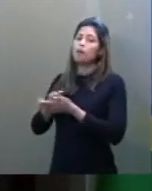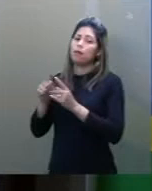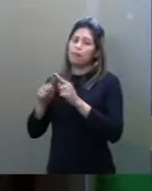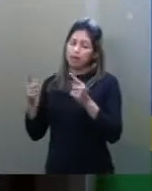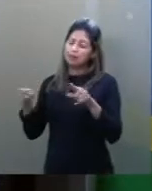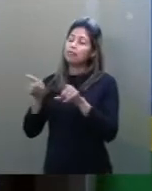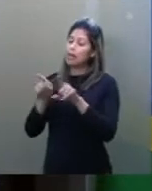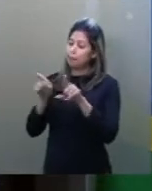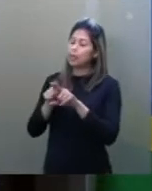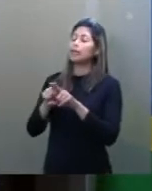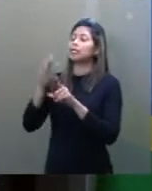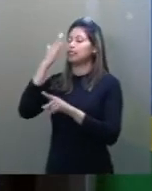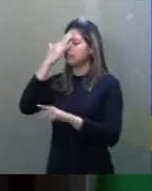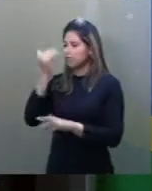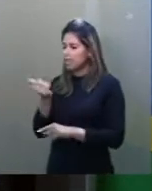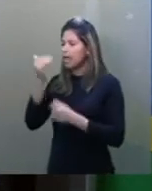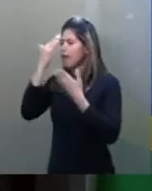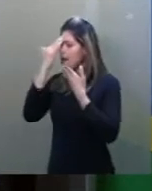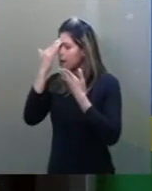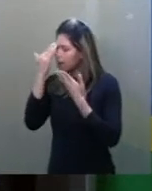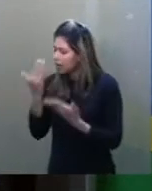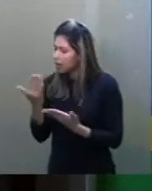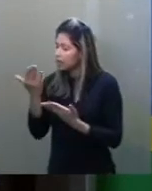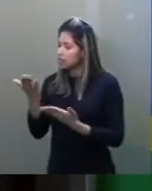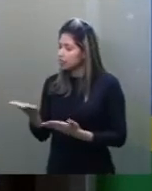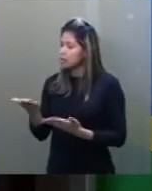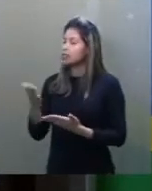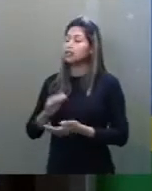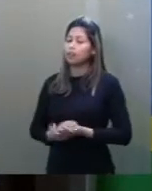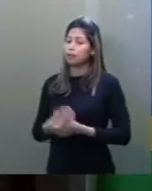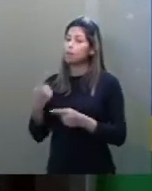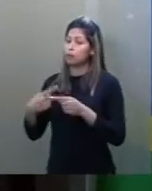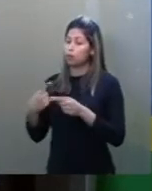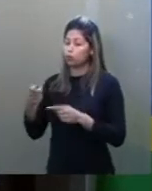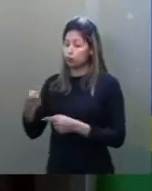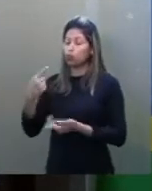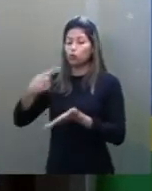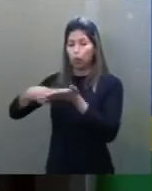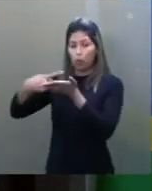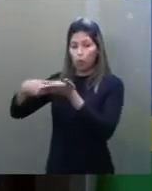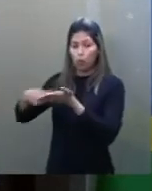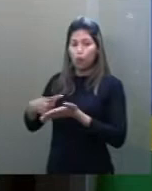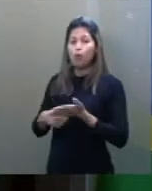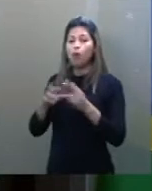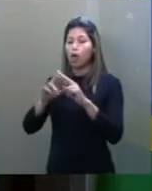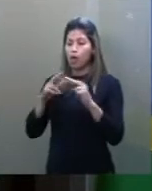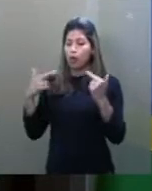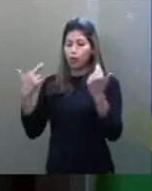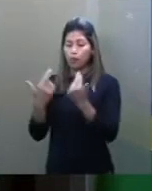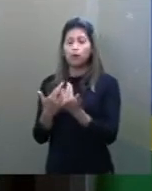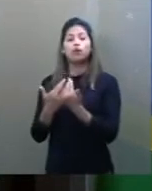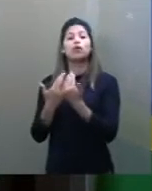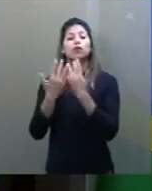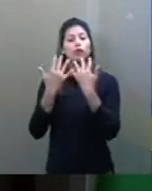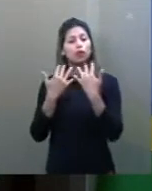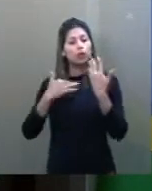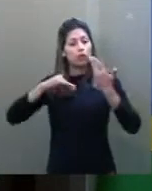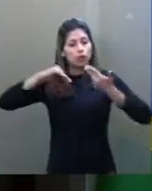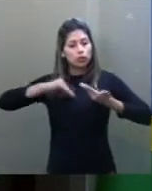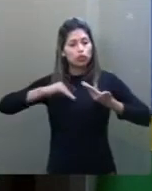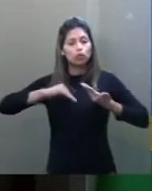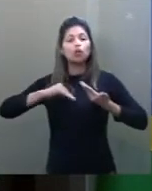agradecer. Quero agradecer a vossa excelência por ter marcado a reunião do Congresso Nacional e